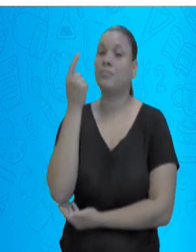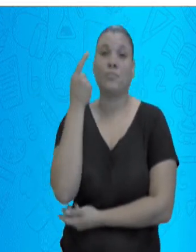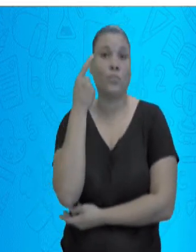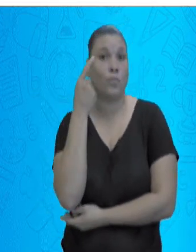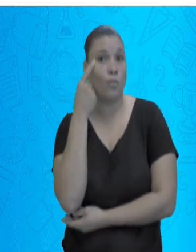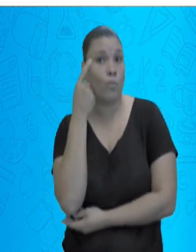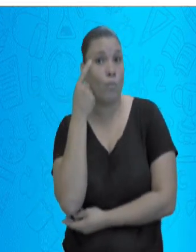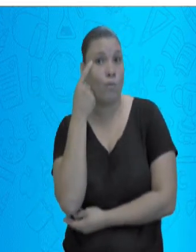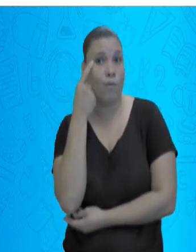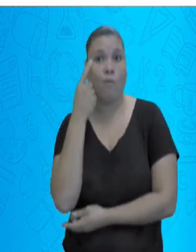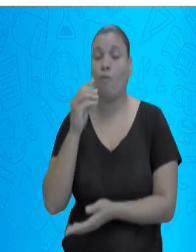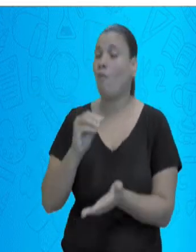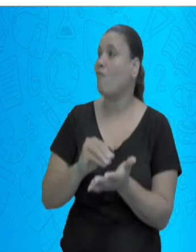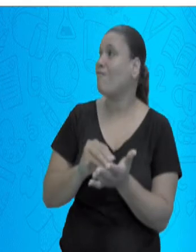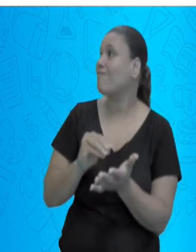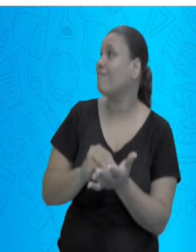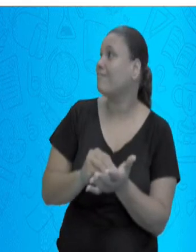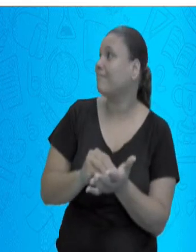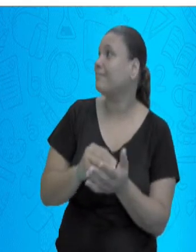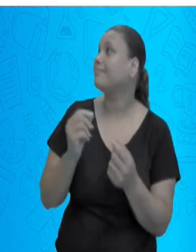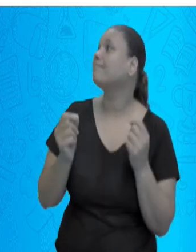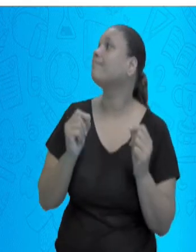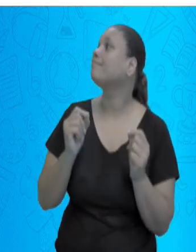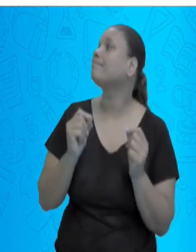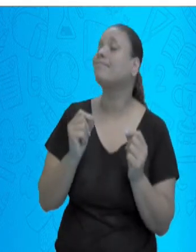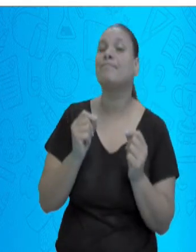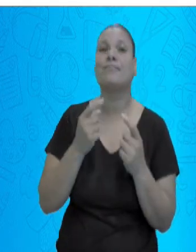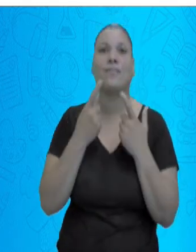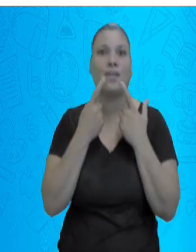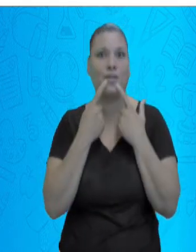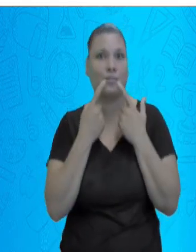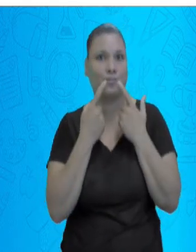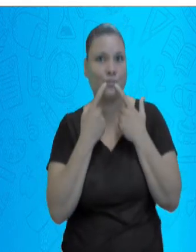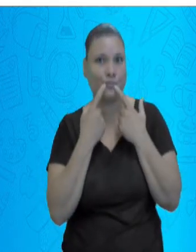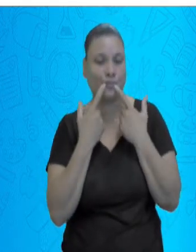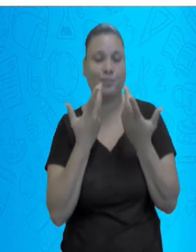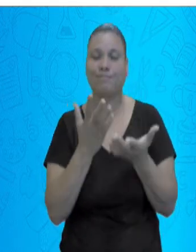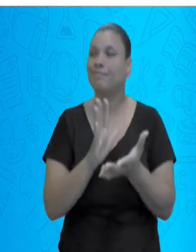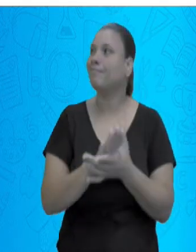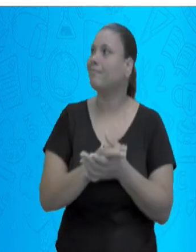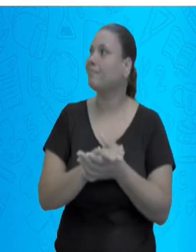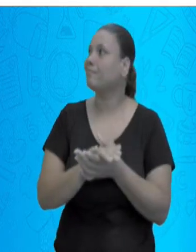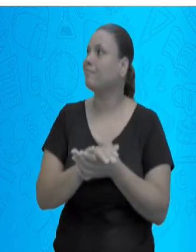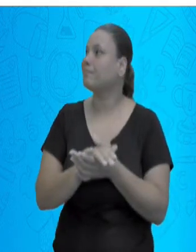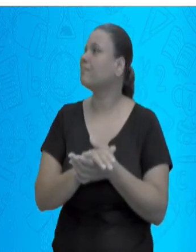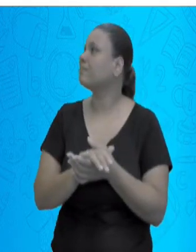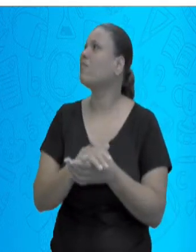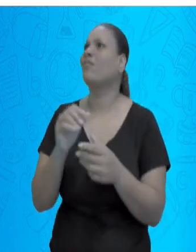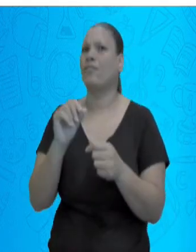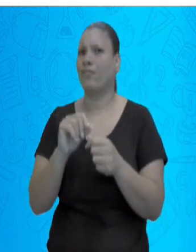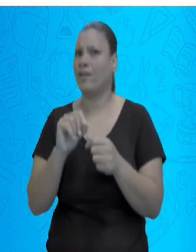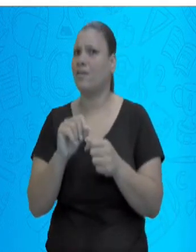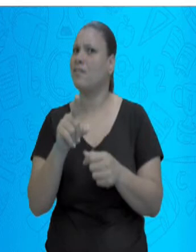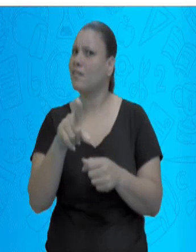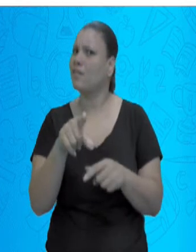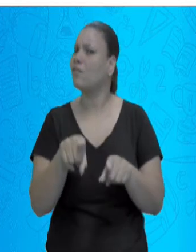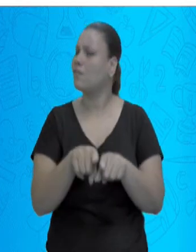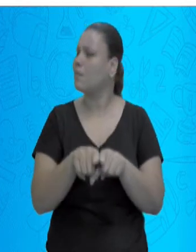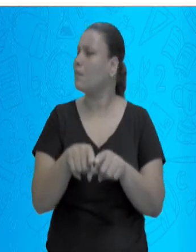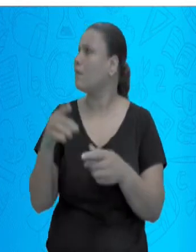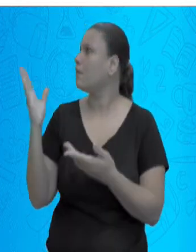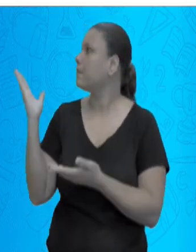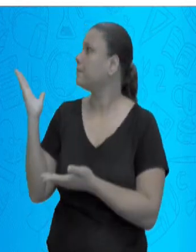Onde vamos aqui? Aqui. Olha aqui esse olhinho lindo do nosso